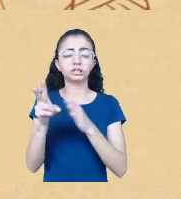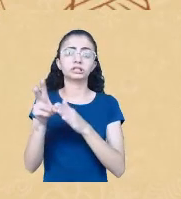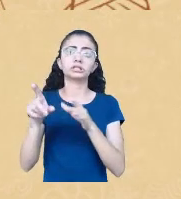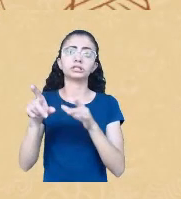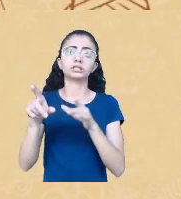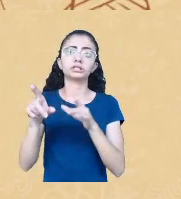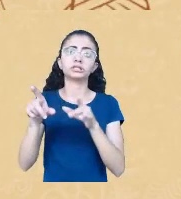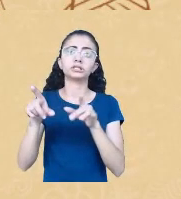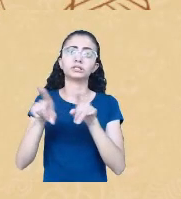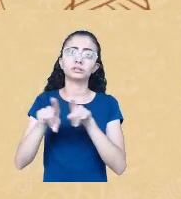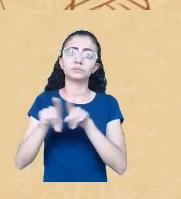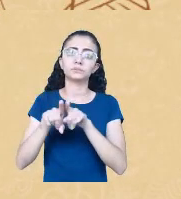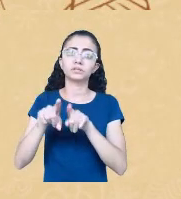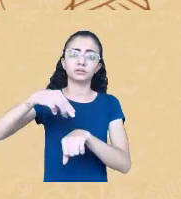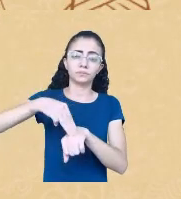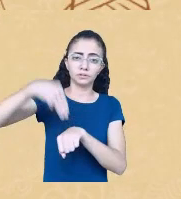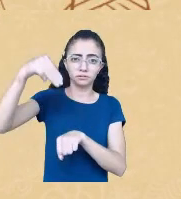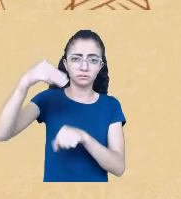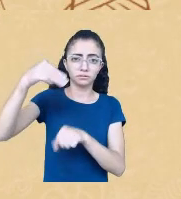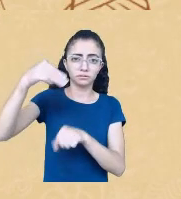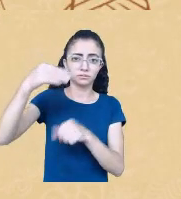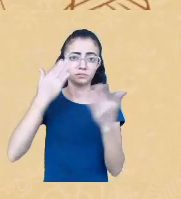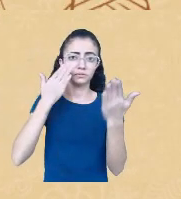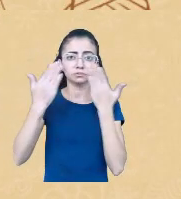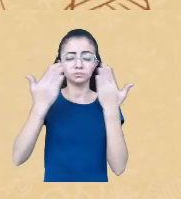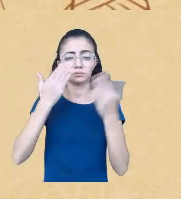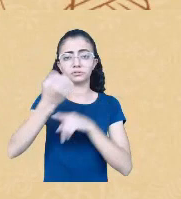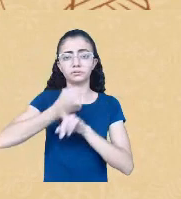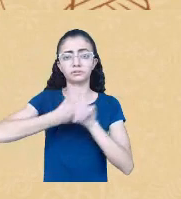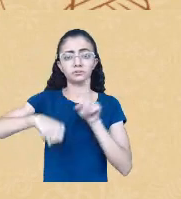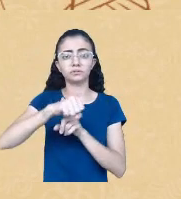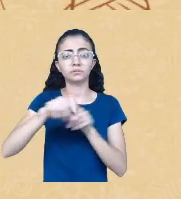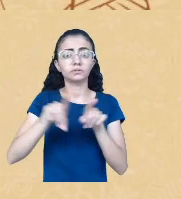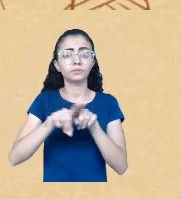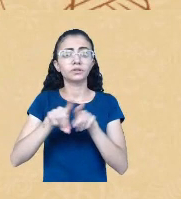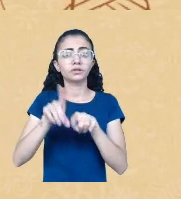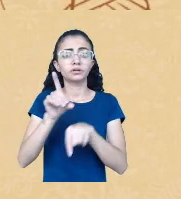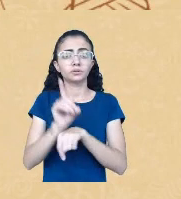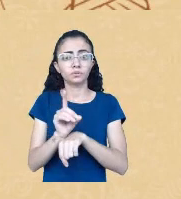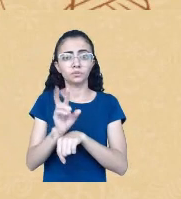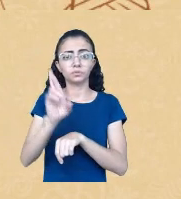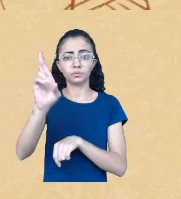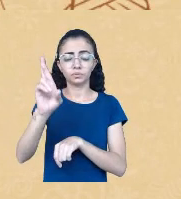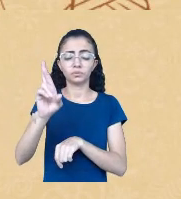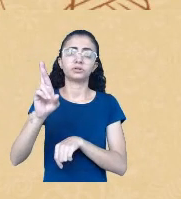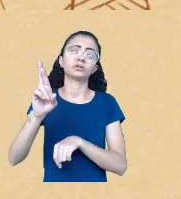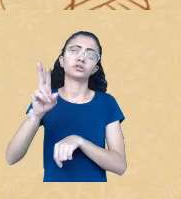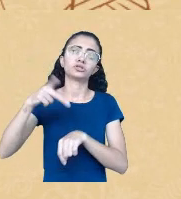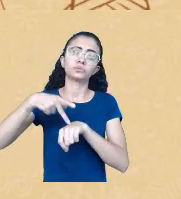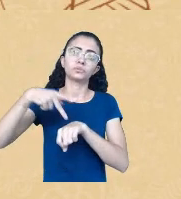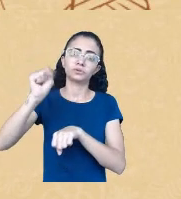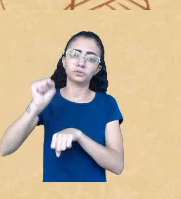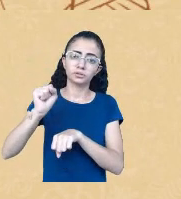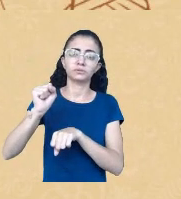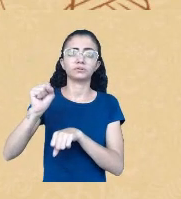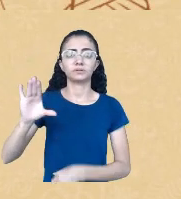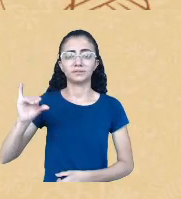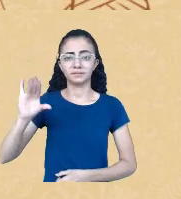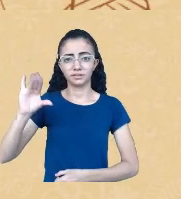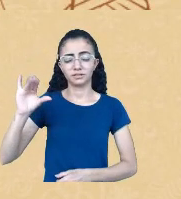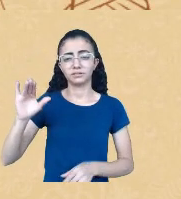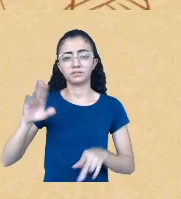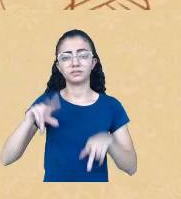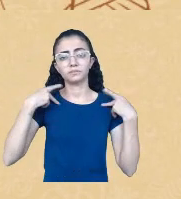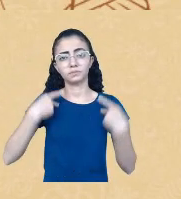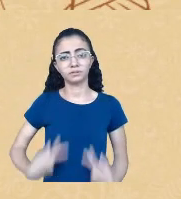psicologia essencial, e doutora no programa de pós-graduação em ciências humanas da Universidade Federal de Santa Catarina.